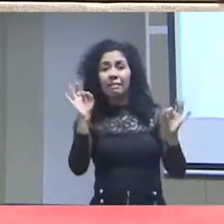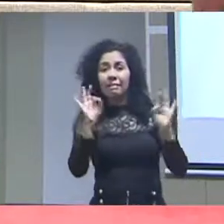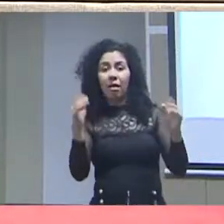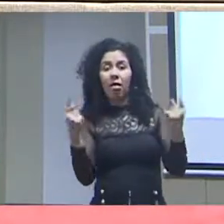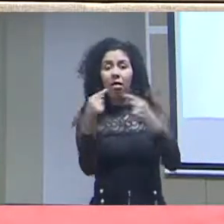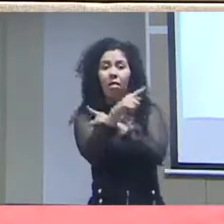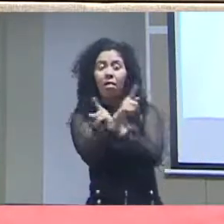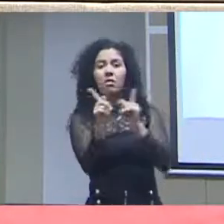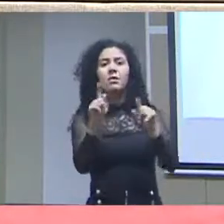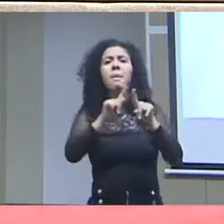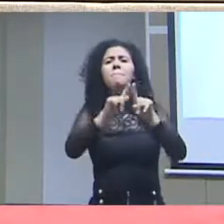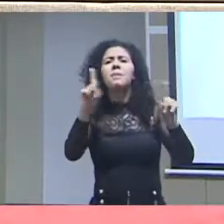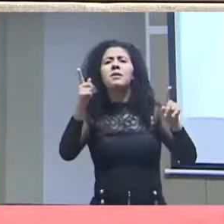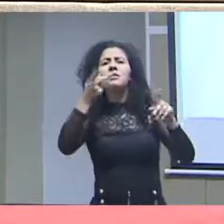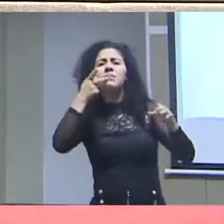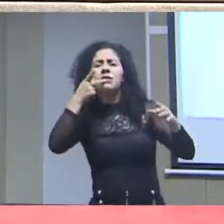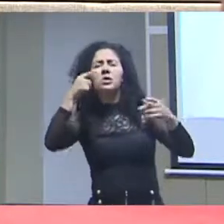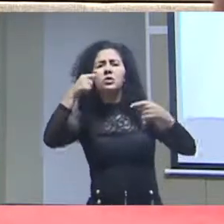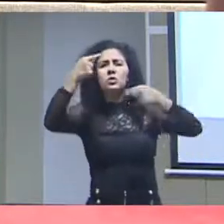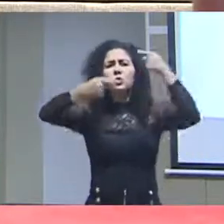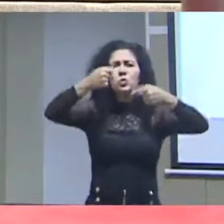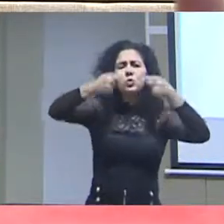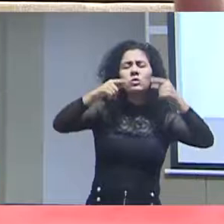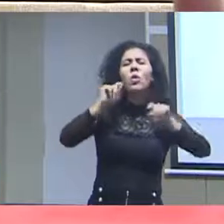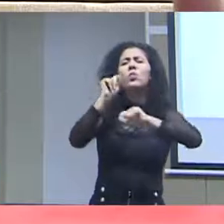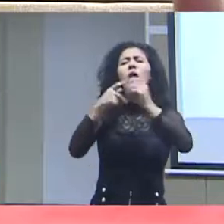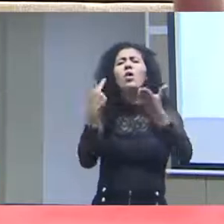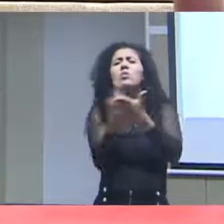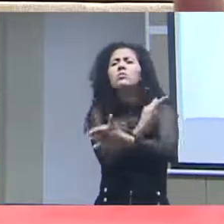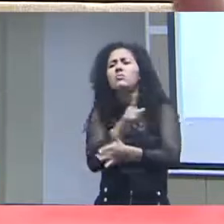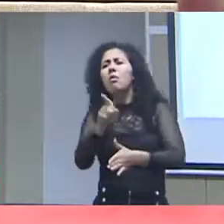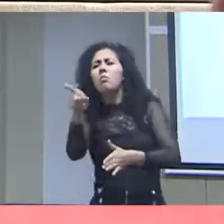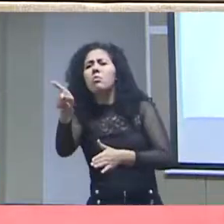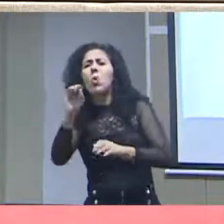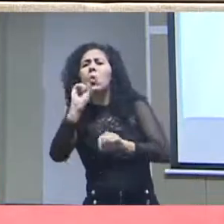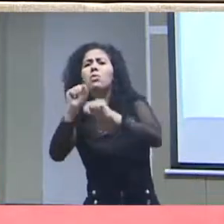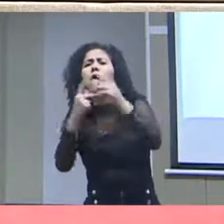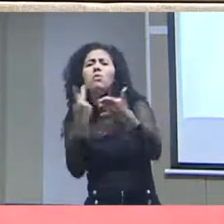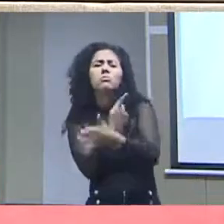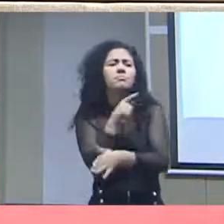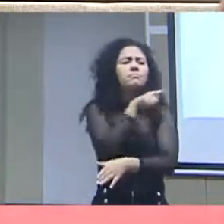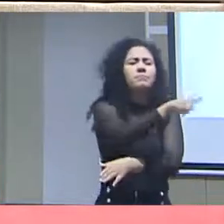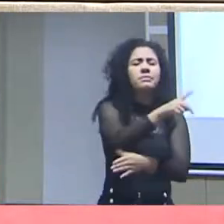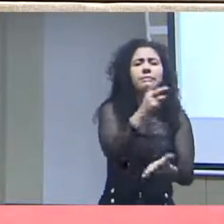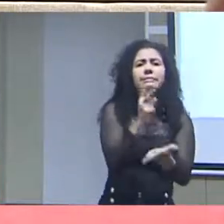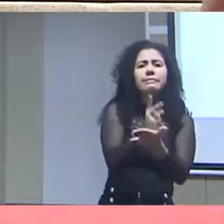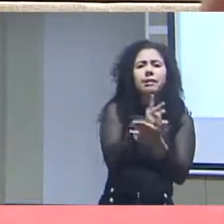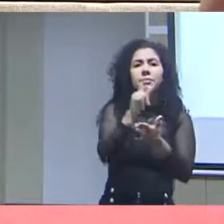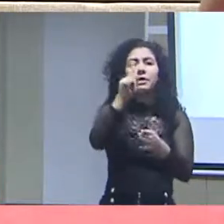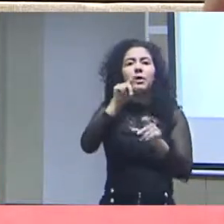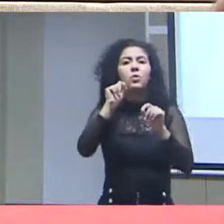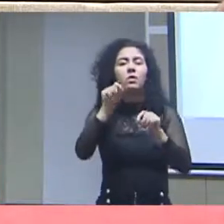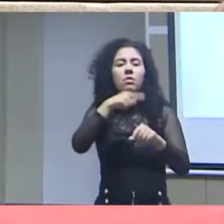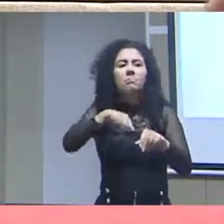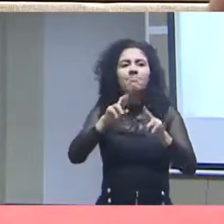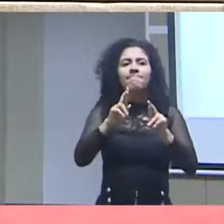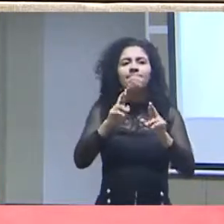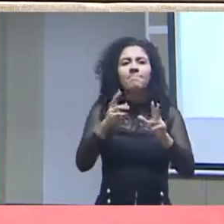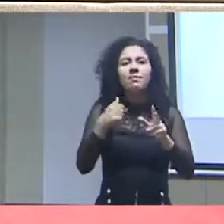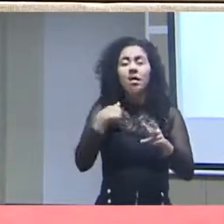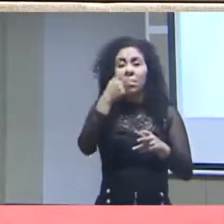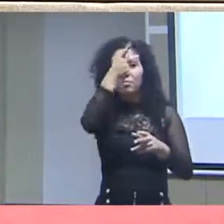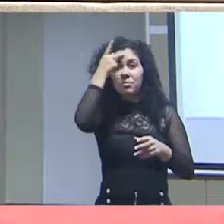morreu do outro. Mas a discussão nunca era assim. E os outros, o que está acontecendo com o outro? Sempre era a partir da perspectiva